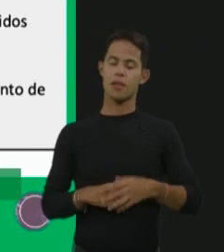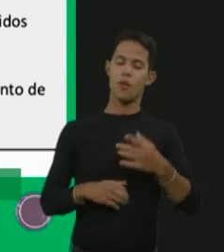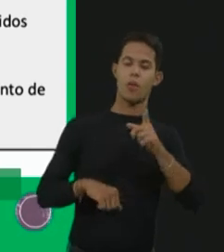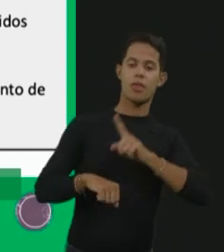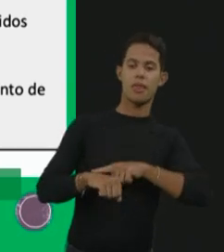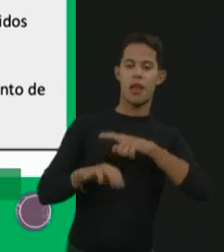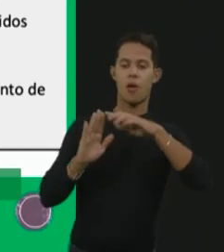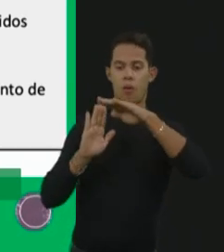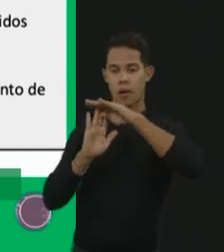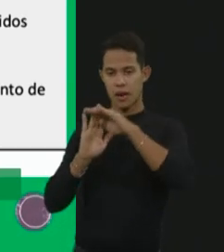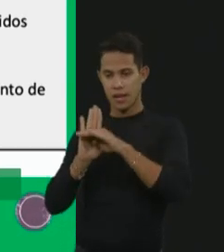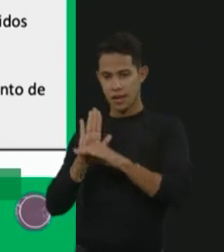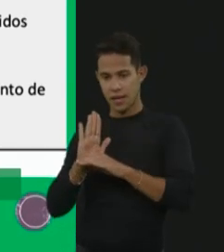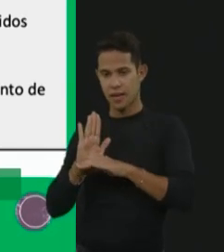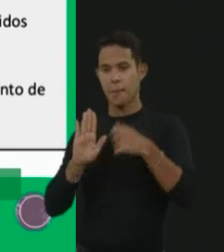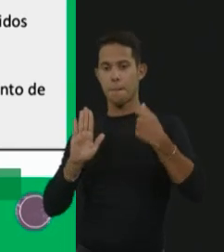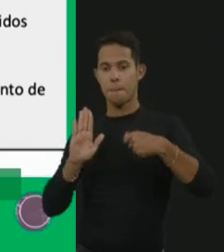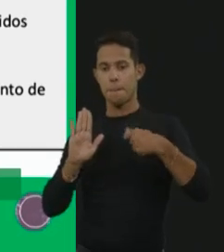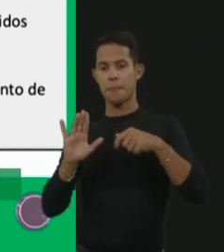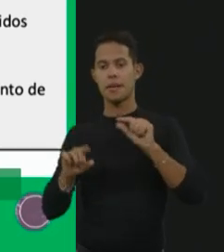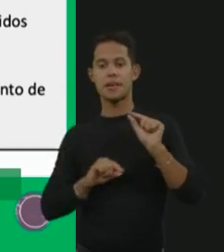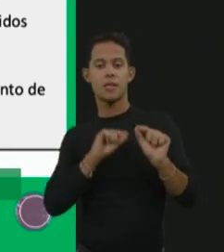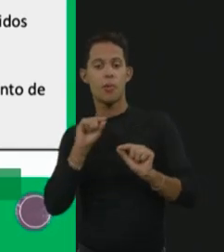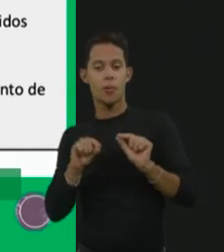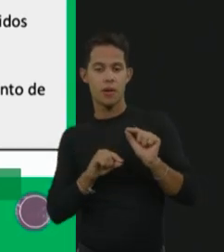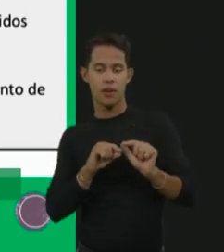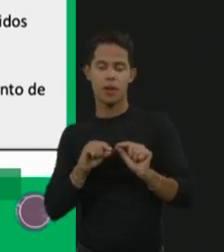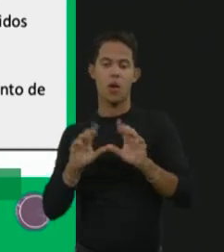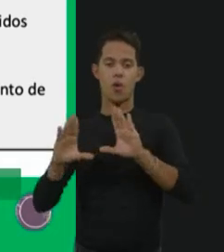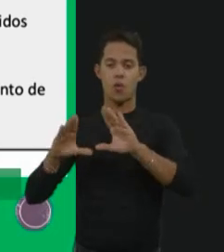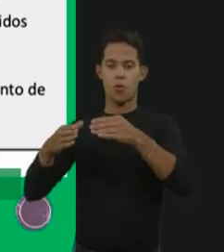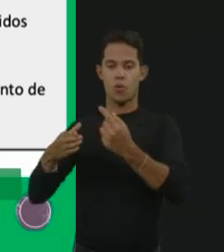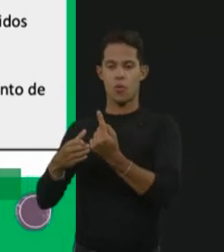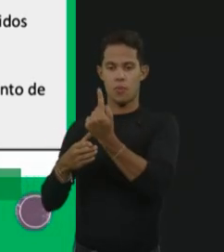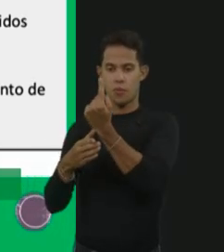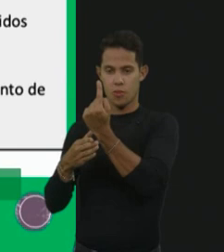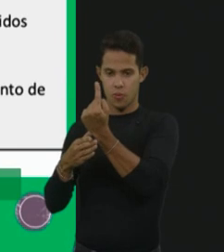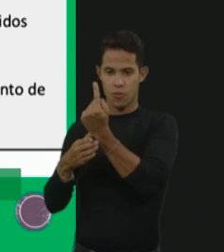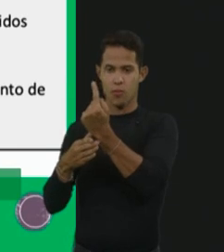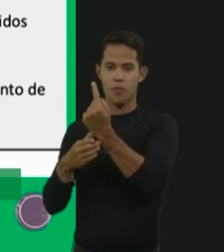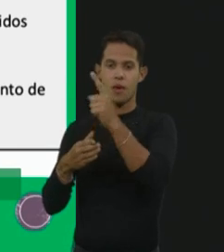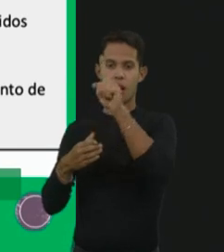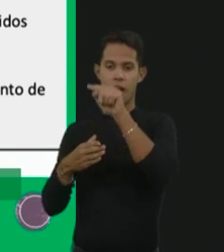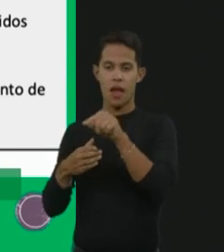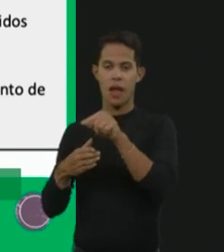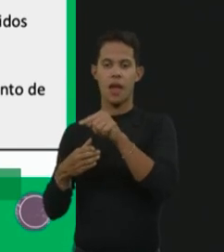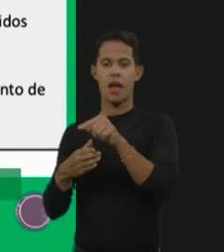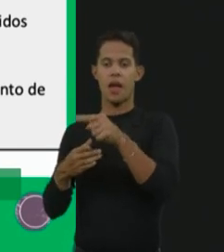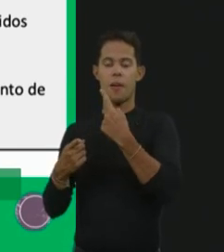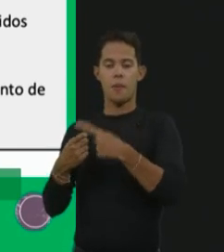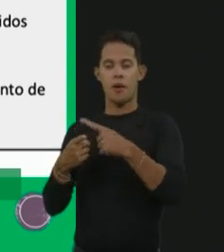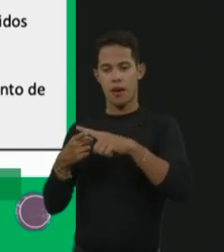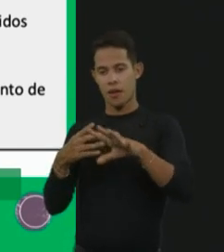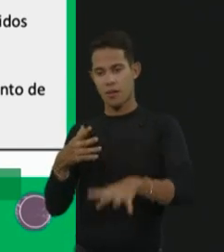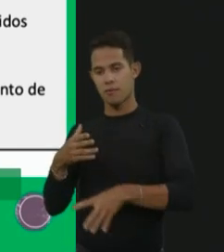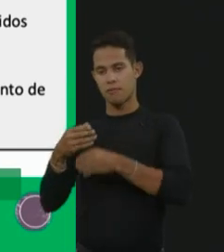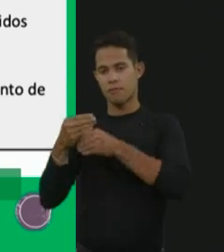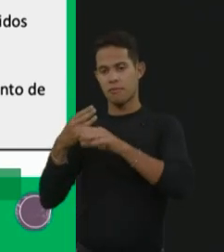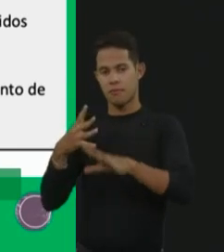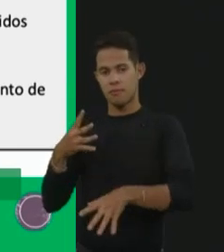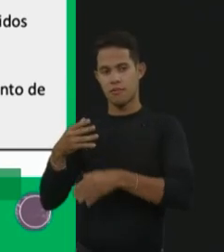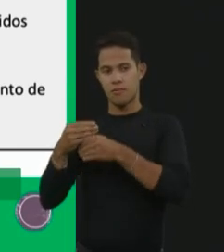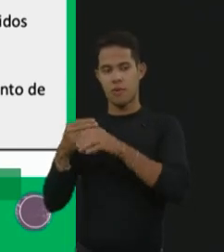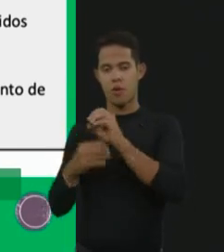deles, a gente tem que, o grupo 1, é devido ao acúmulo de substâncias, tá? De organelas